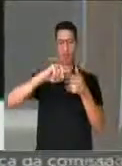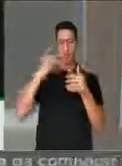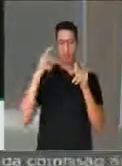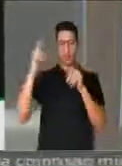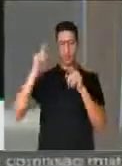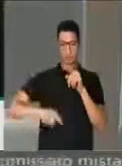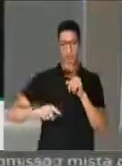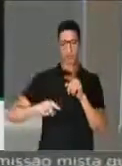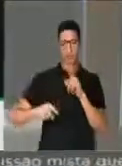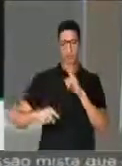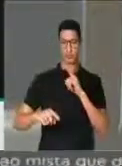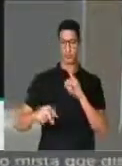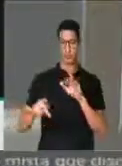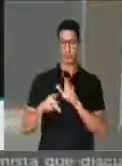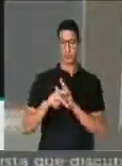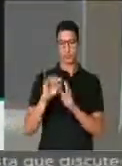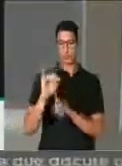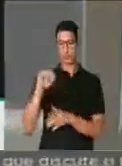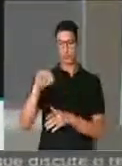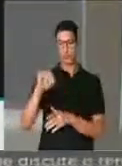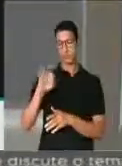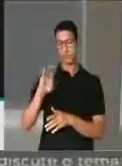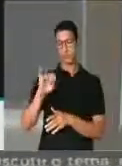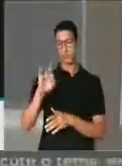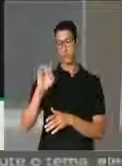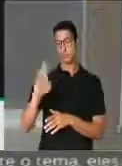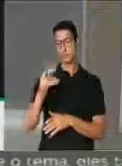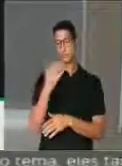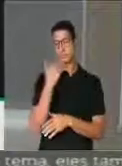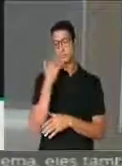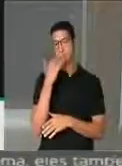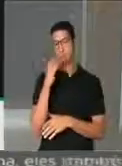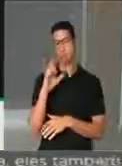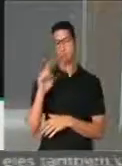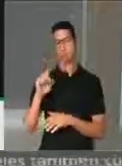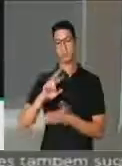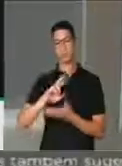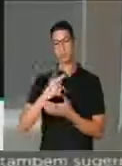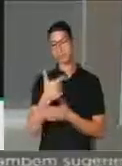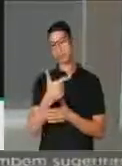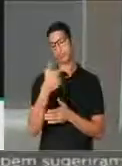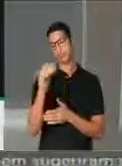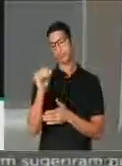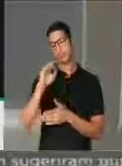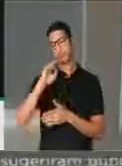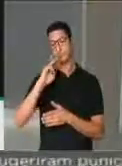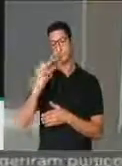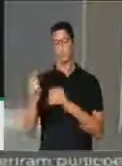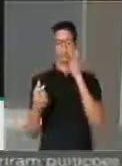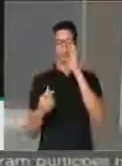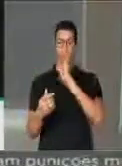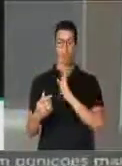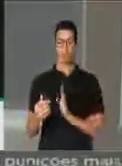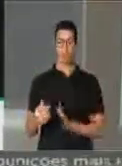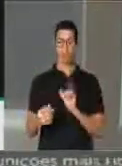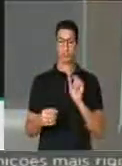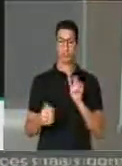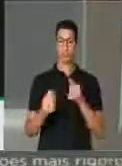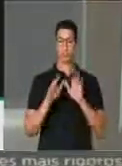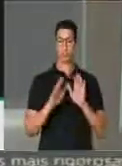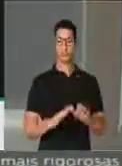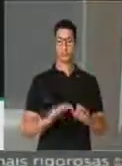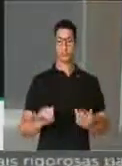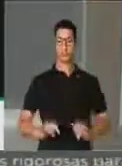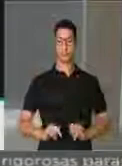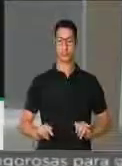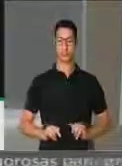proibição dos inibidores de apetite. São 20 milhões de brasileiros que estão